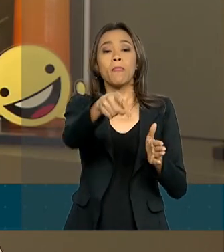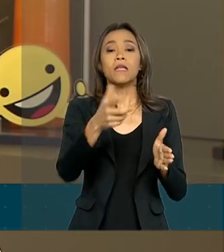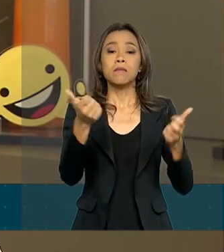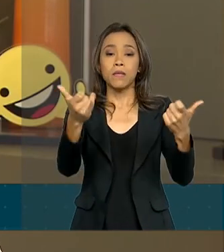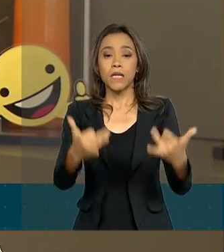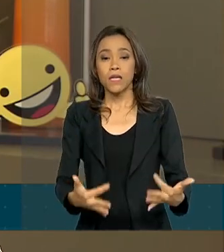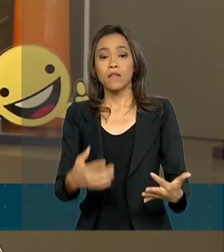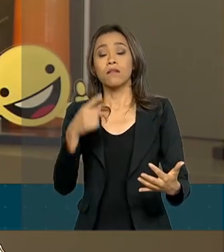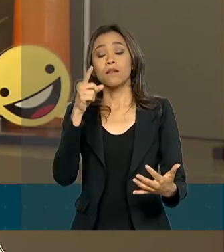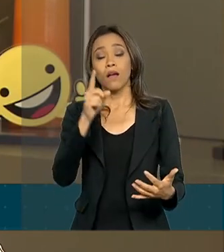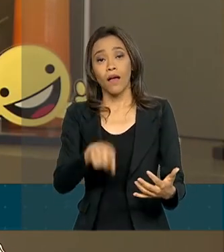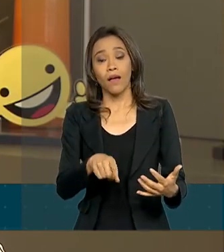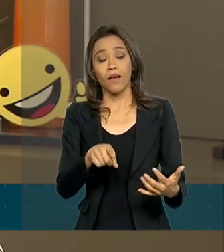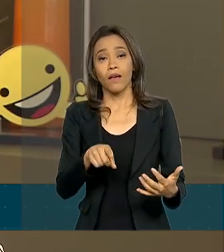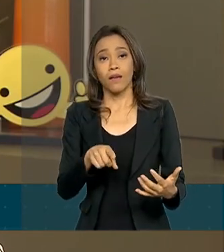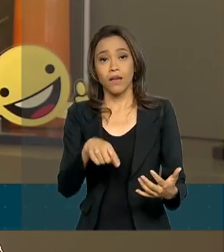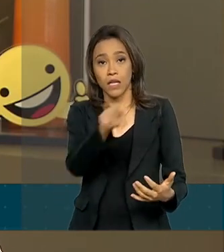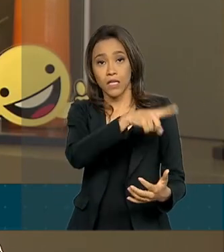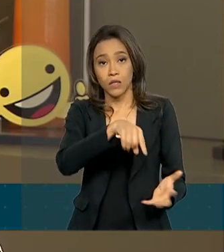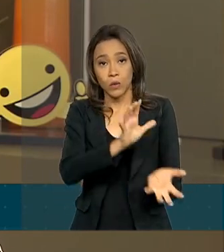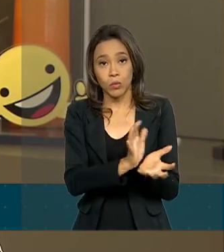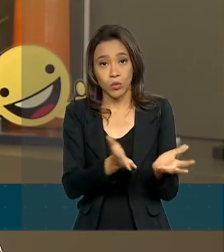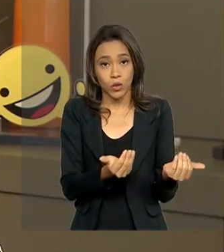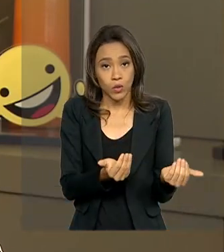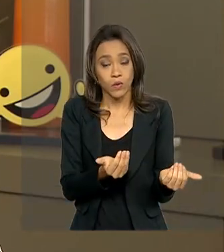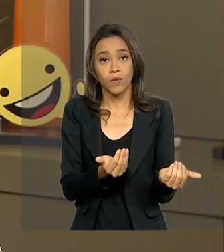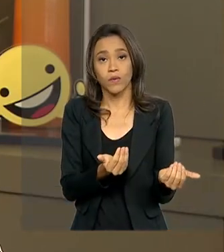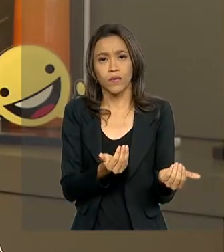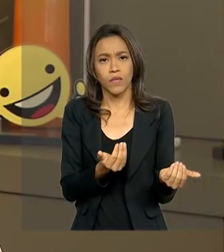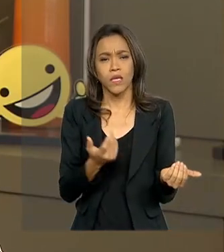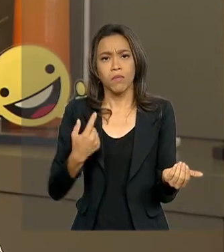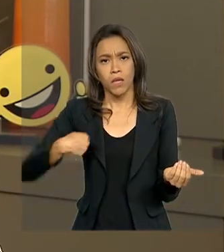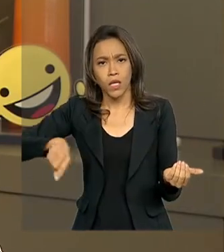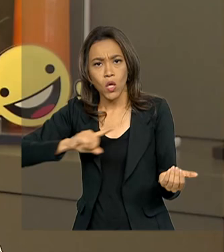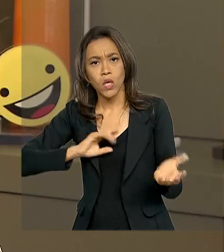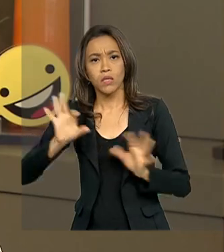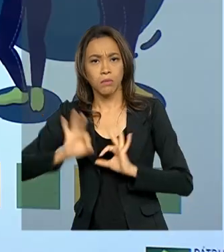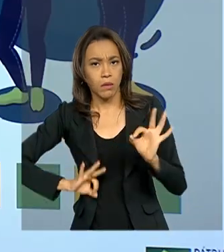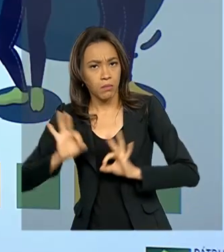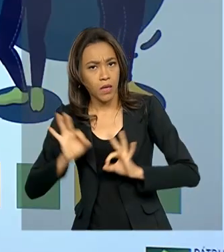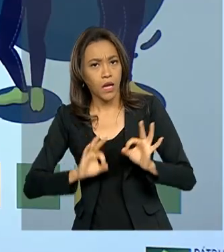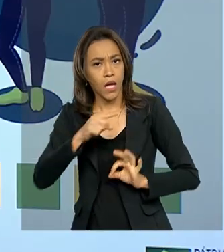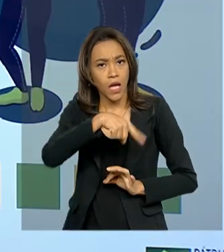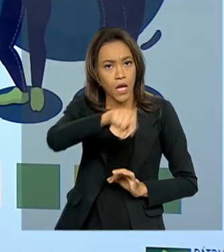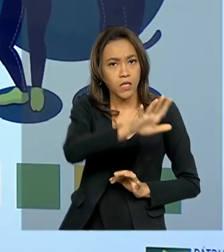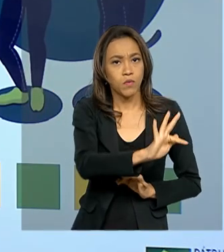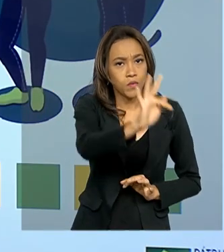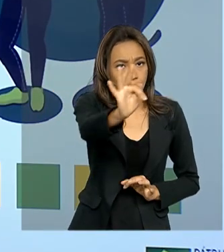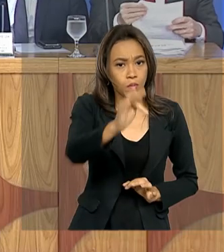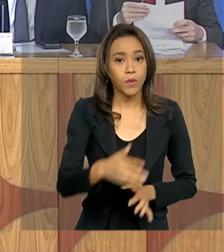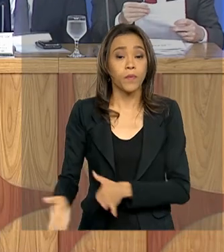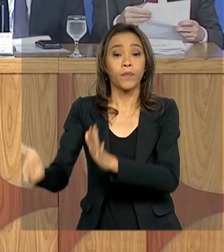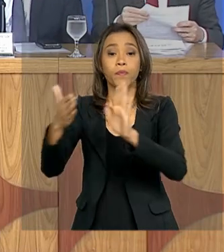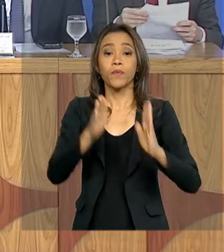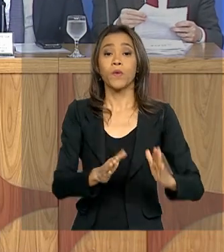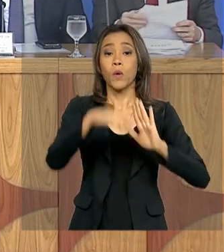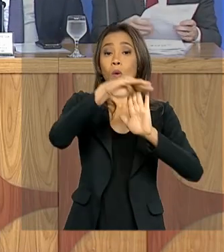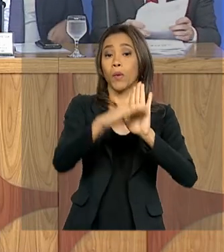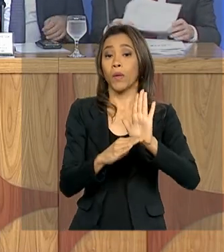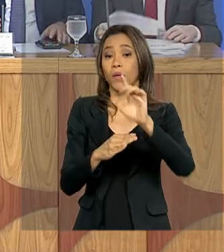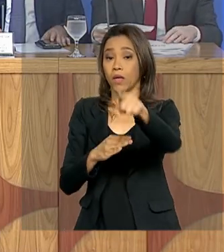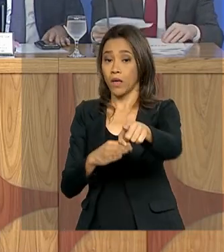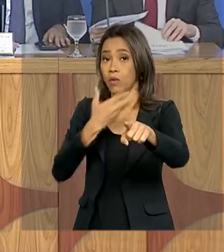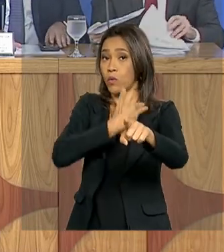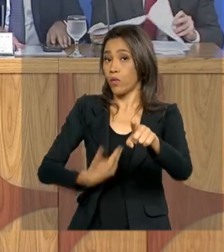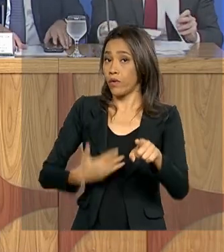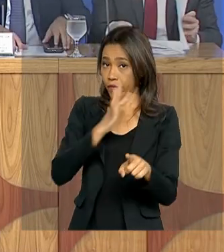via de formação. Isso é o mais importante, a gente preparar o jovem para o futuro. O programa verde e amarelo do governo federal quer